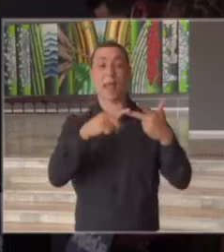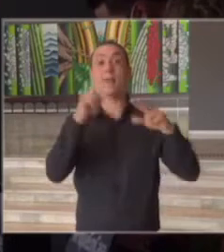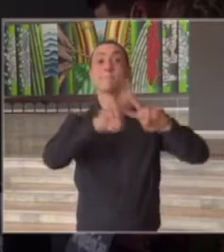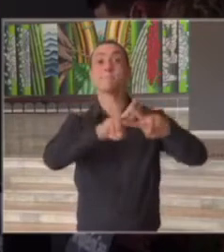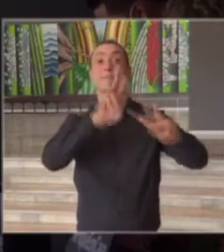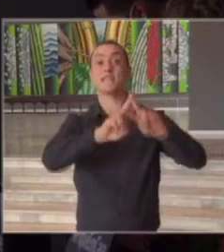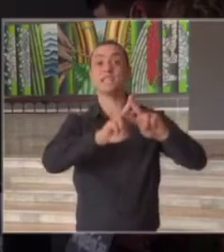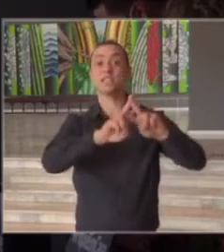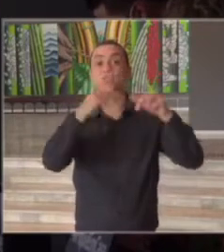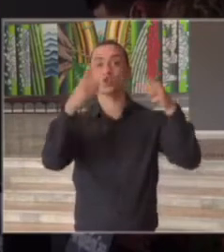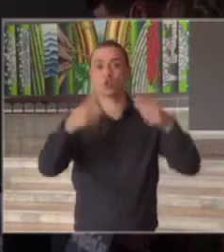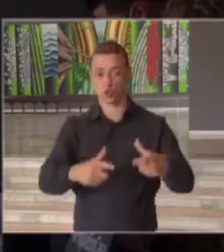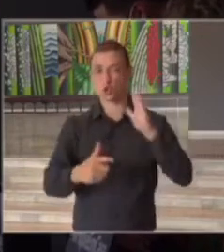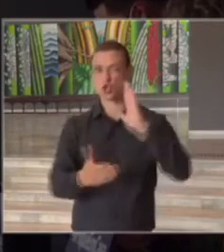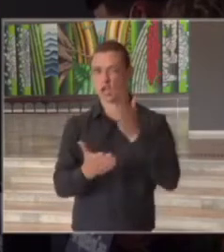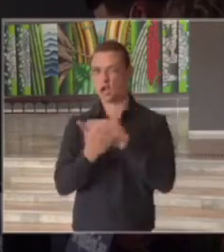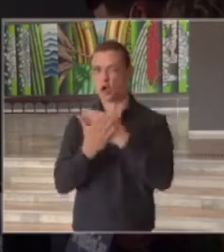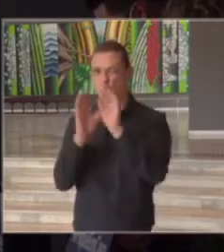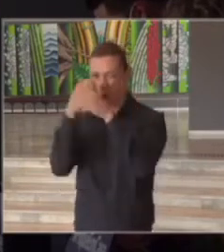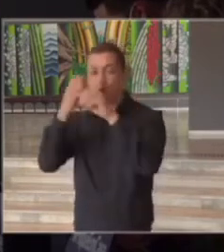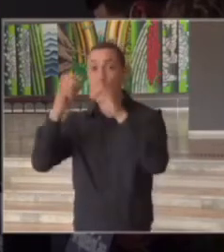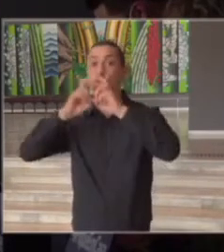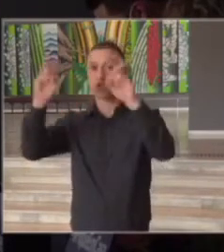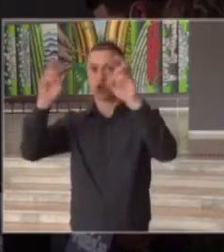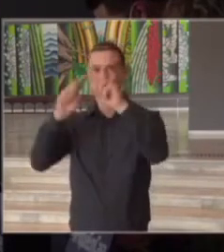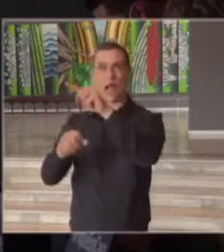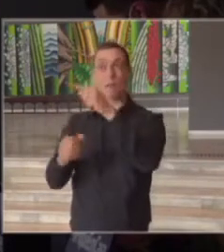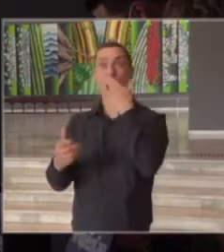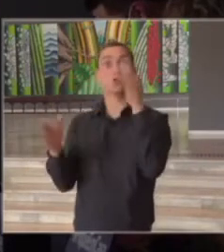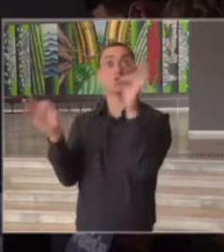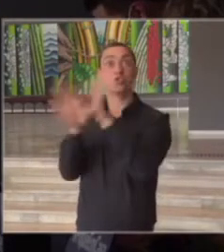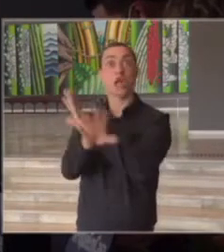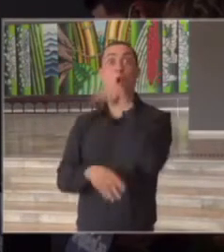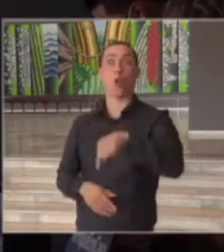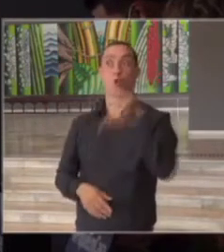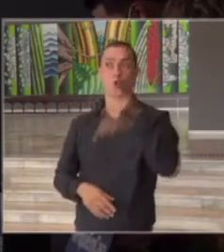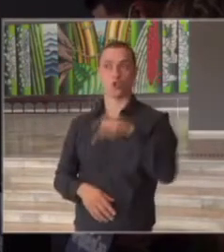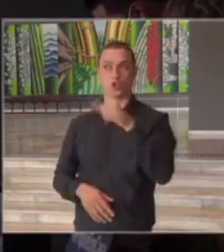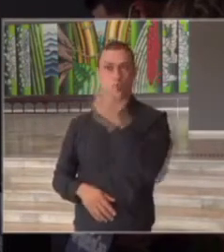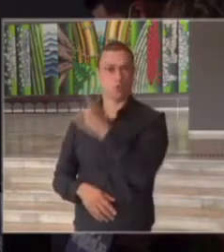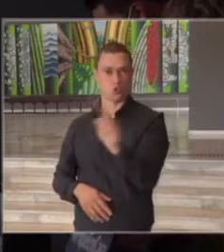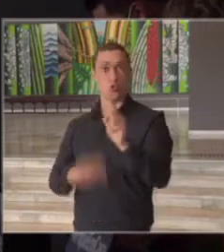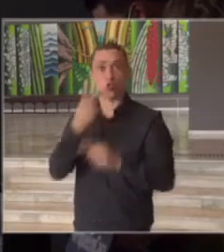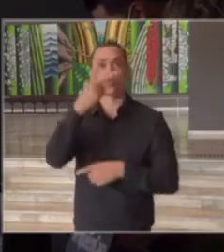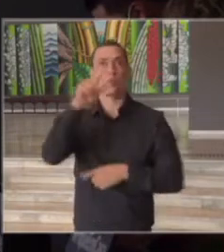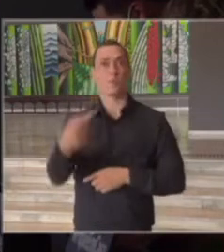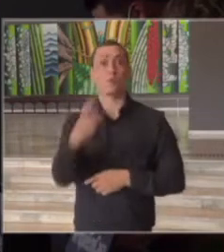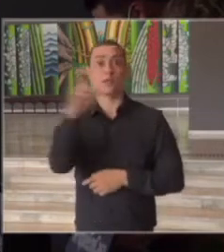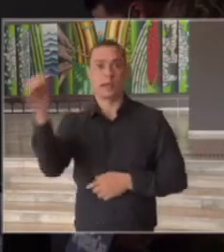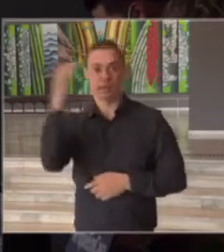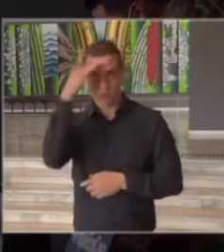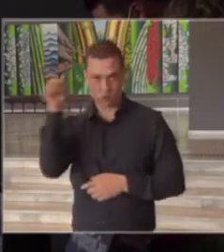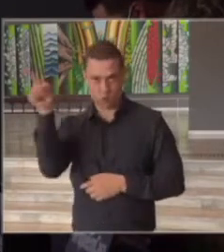já iniciamos em Sorocaba ele deve terminar hoje com 2.500 pessoas